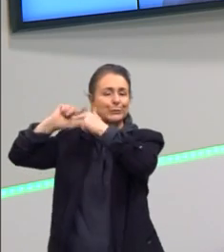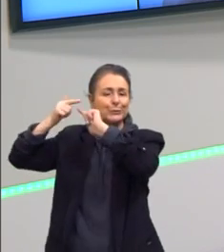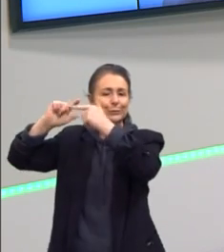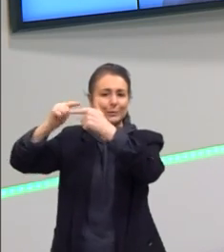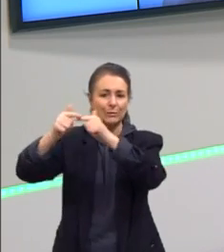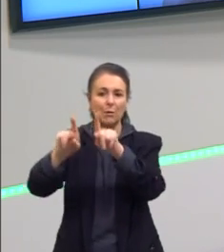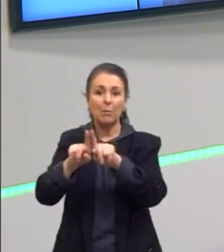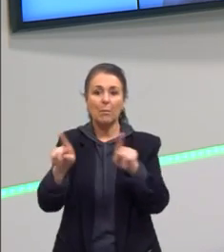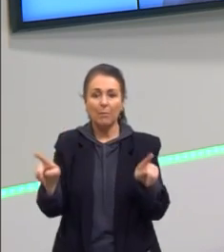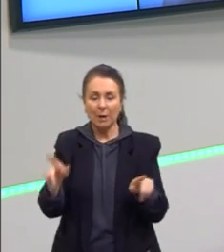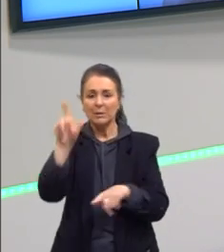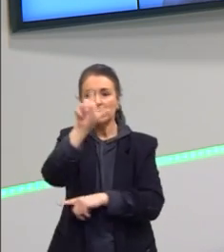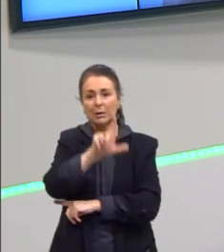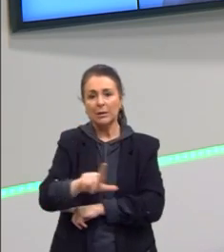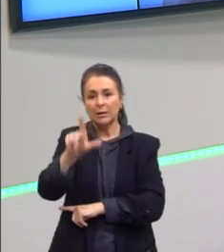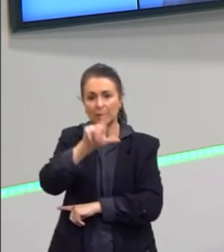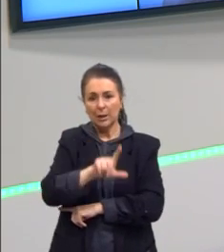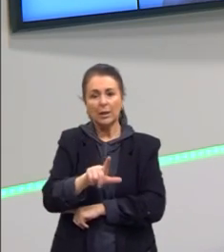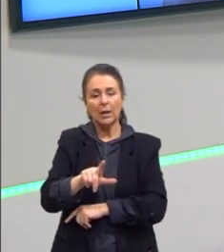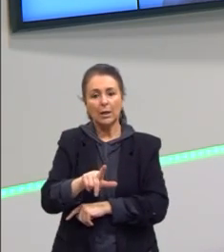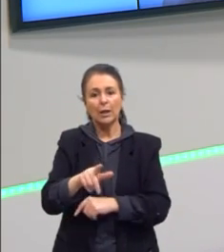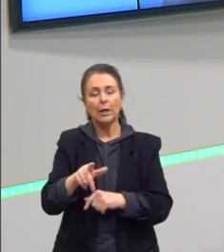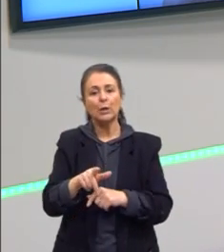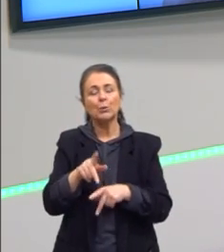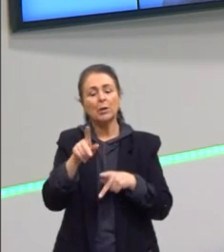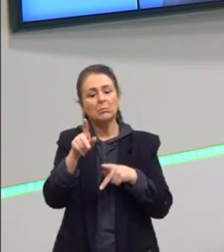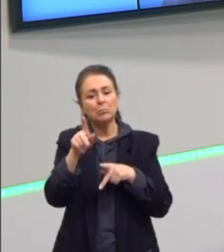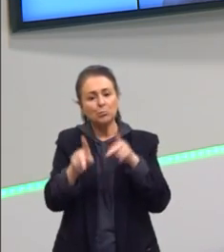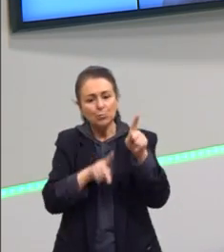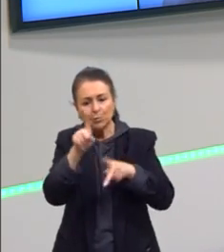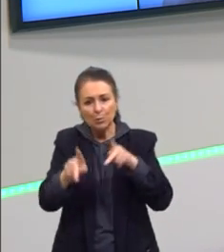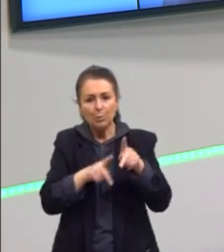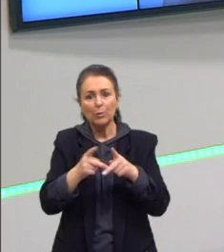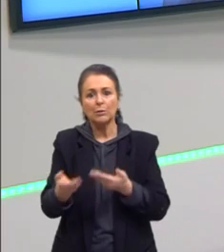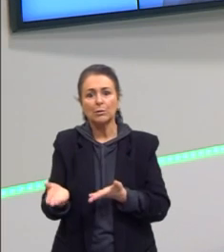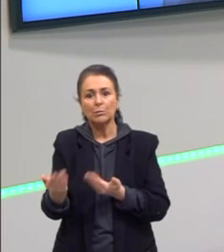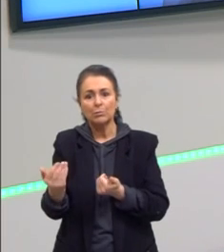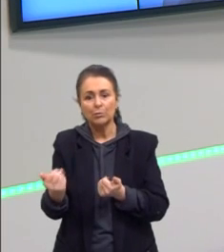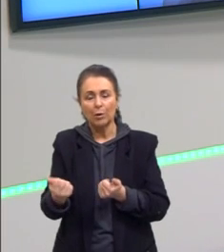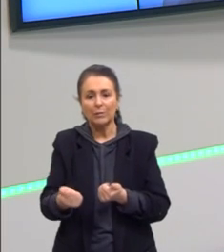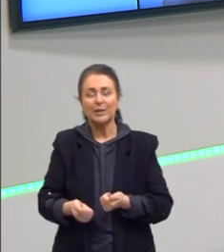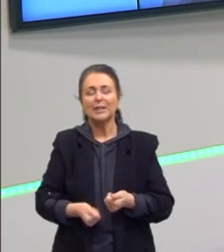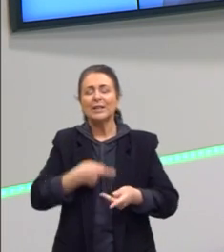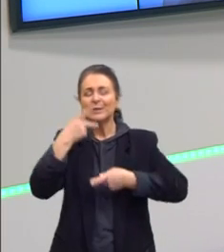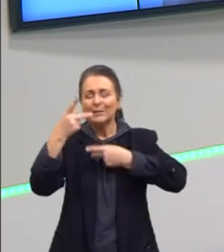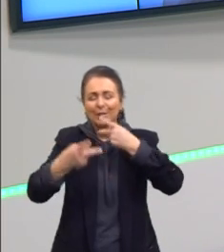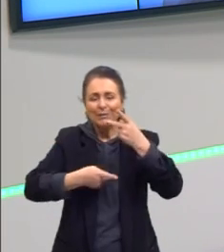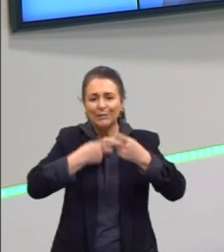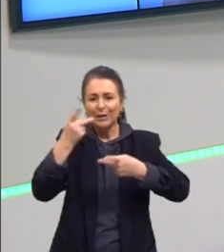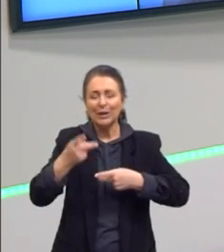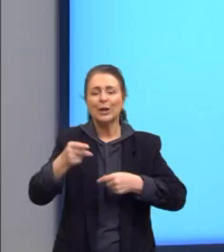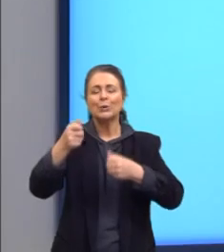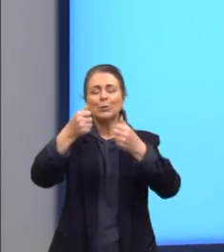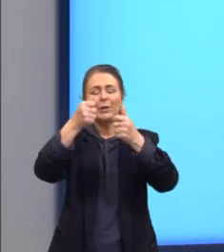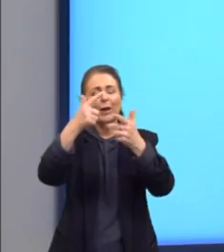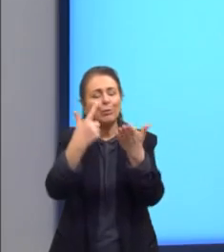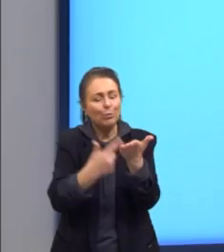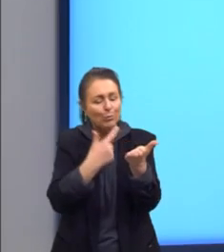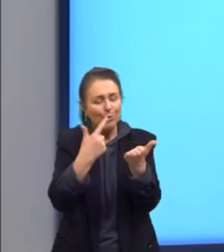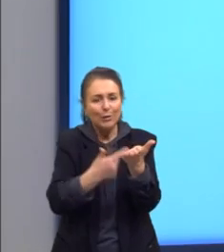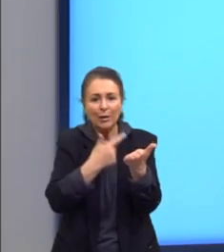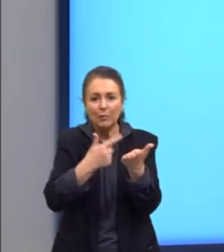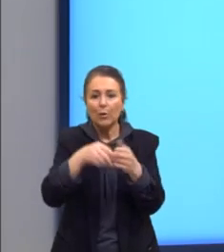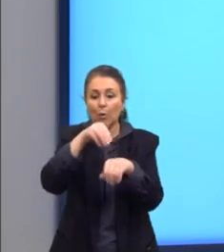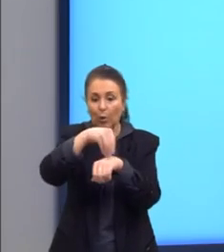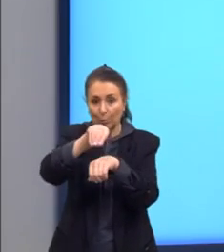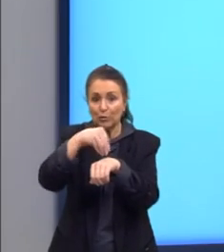literatura, aquela bem jovem, bem atualizada. E ele está sempre aí falando sobre esses livros. E é uma dica,